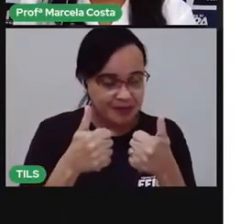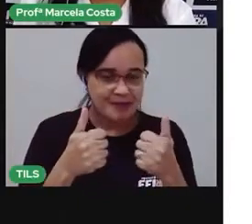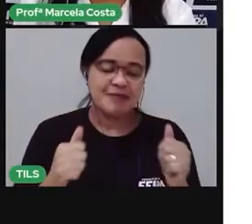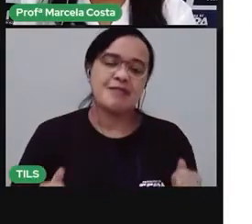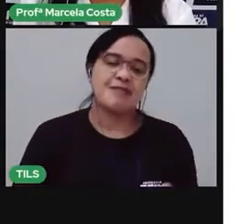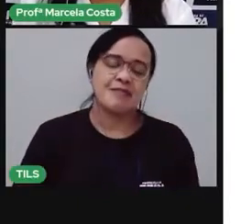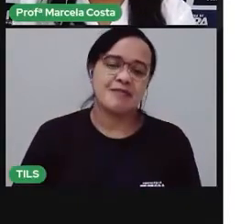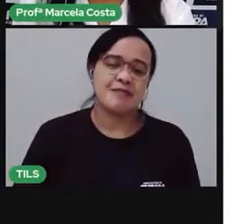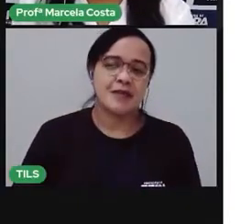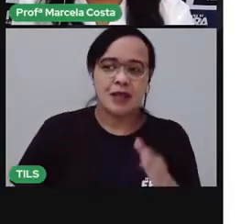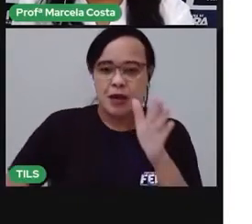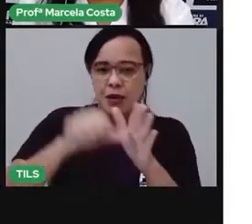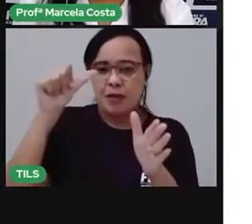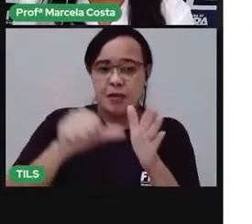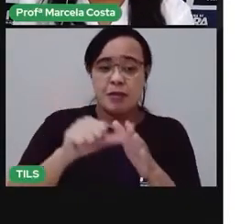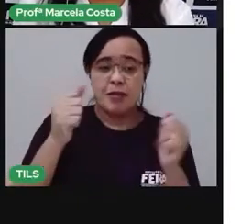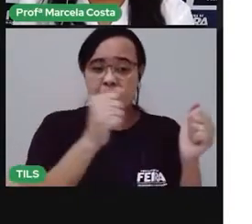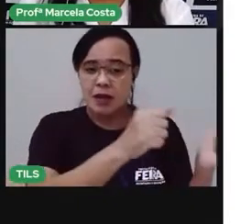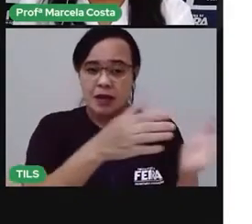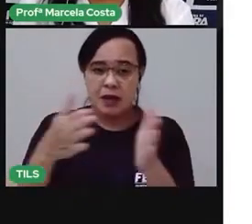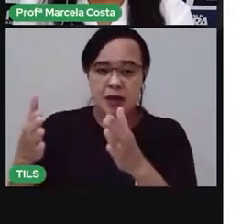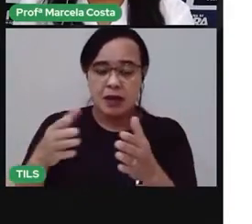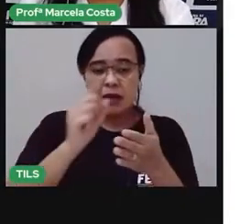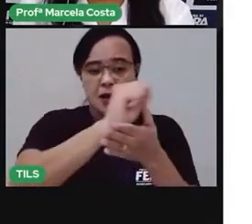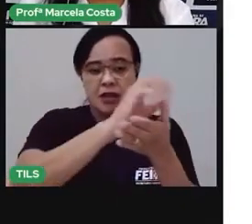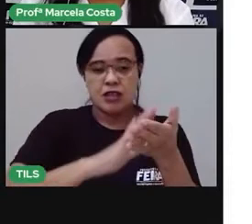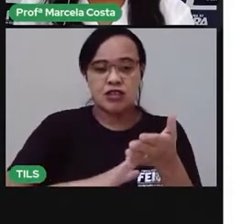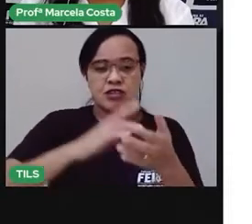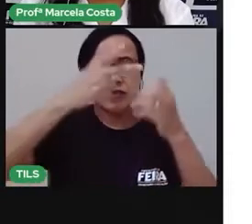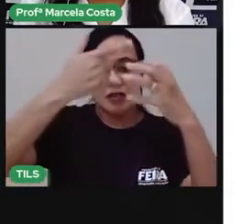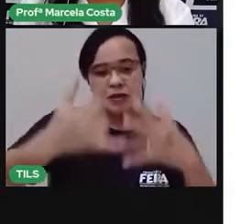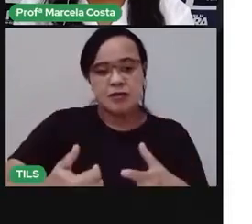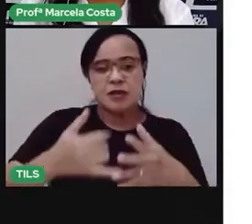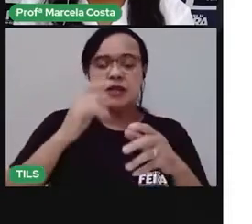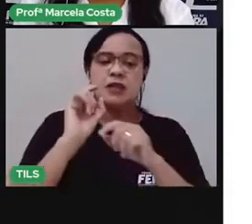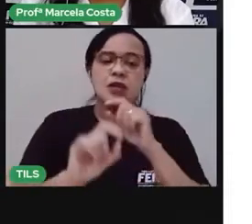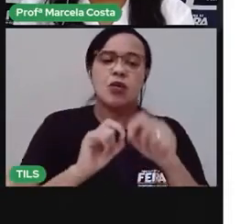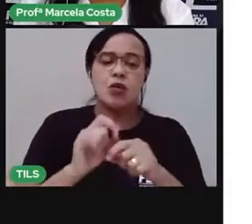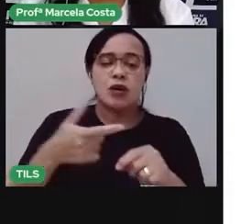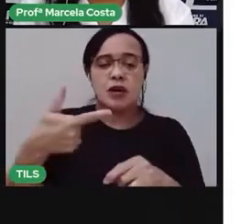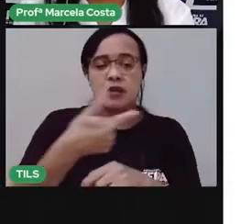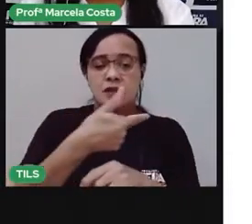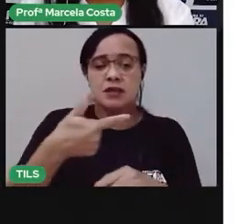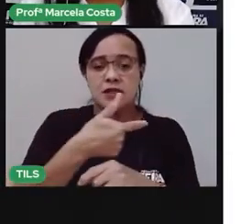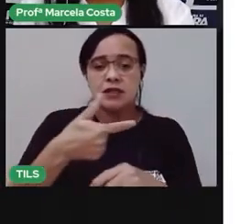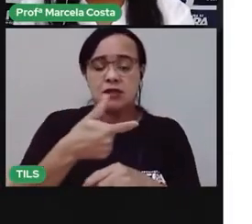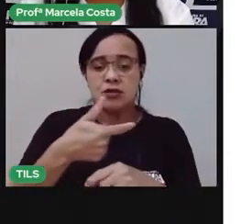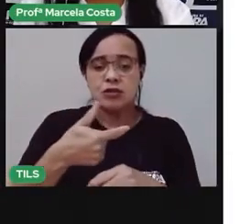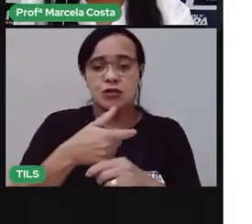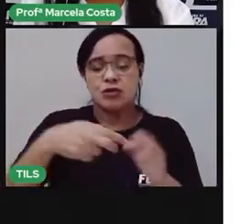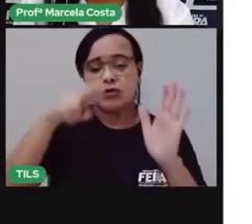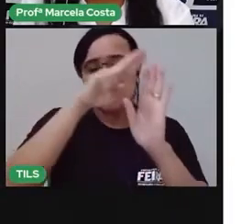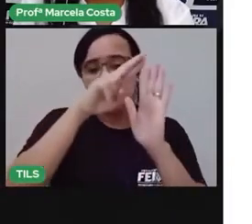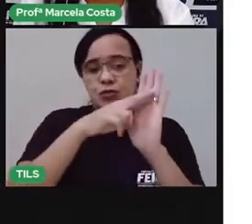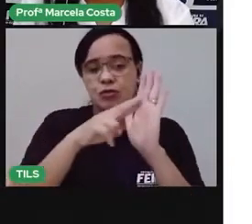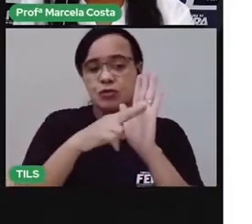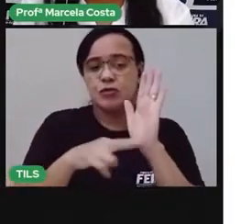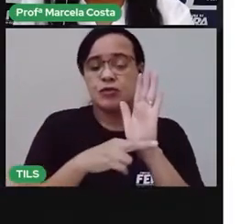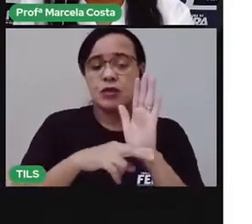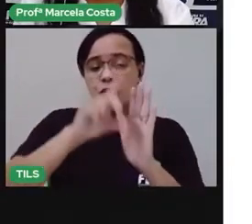Nessa primeira parte da atividade, diz assim. Segundo princípio, que é o segundo princípio da